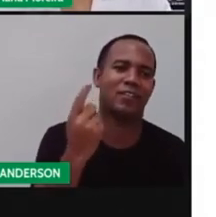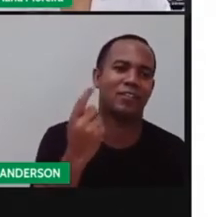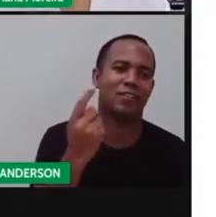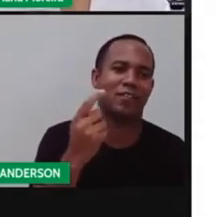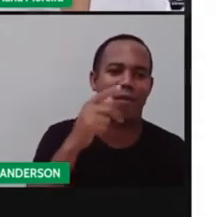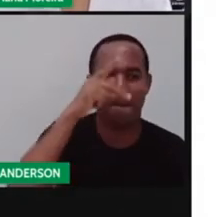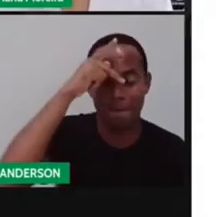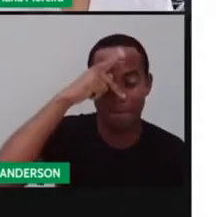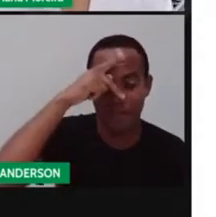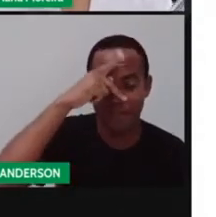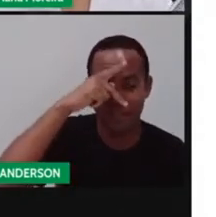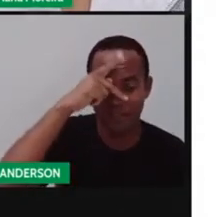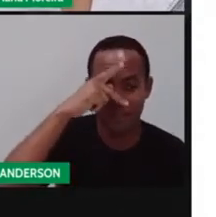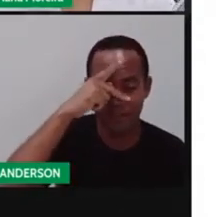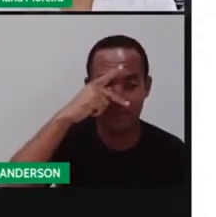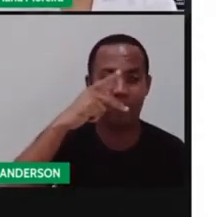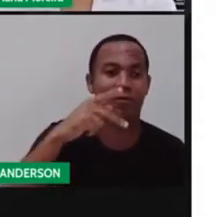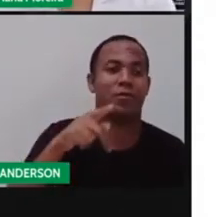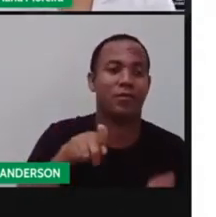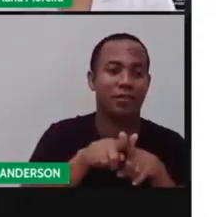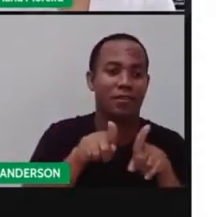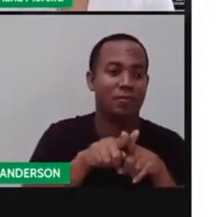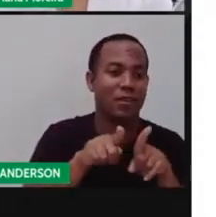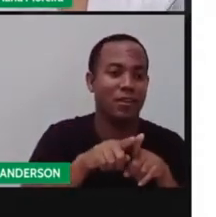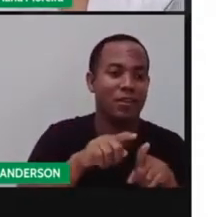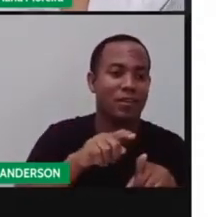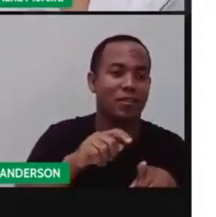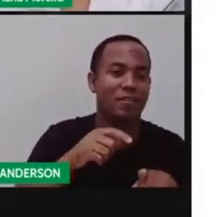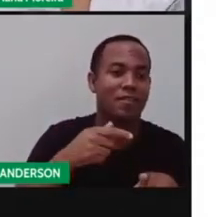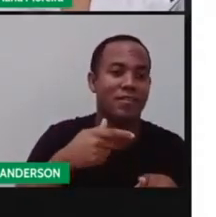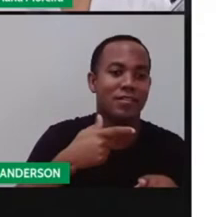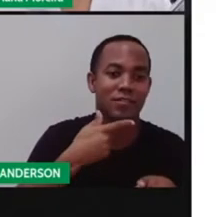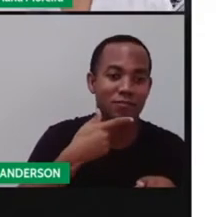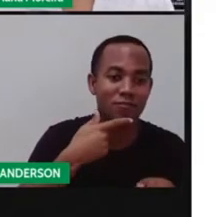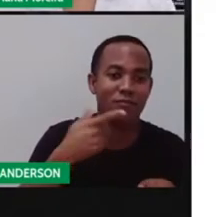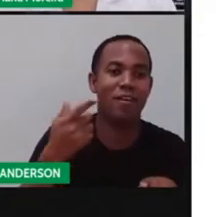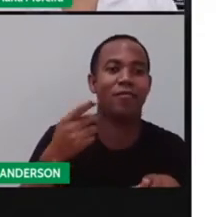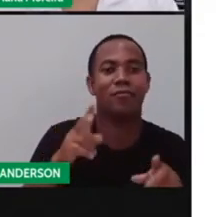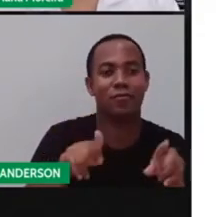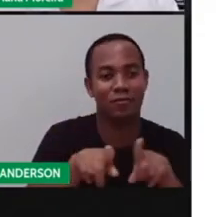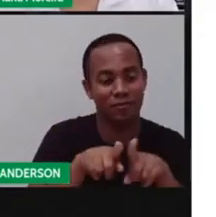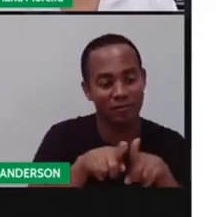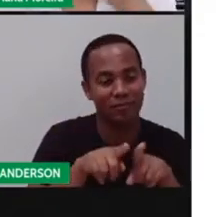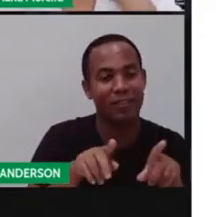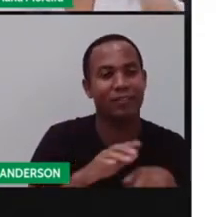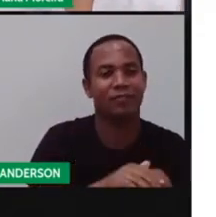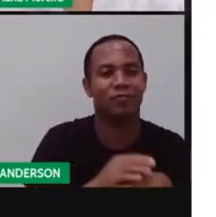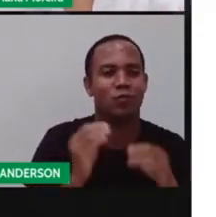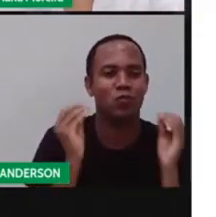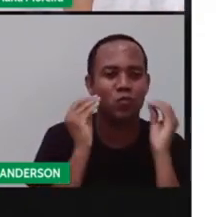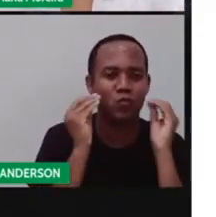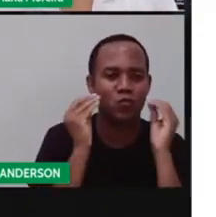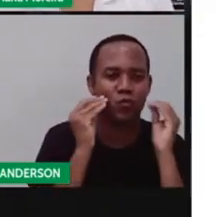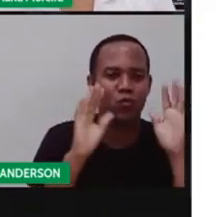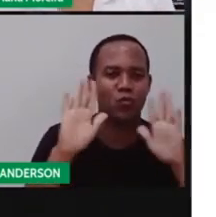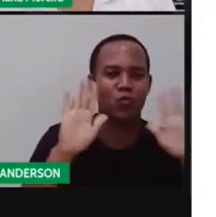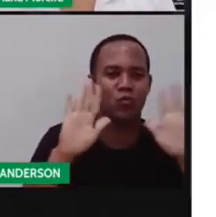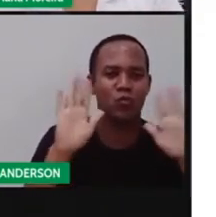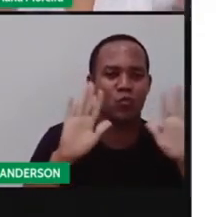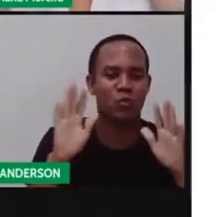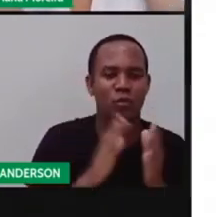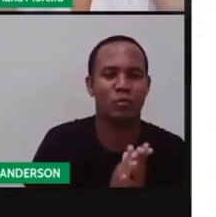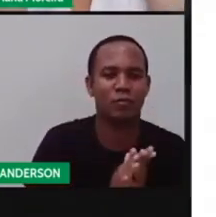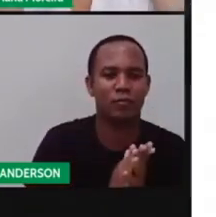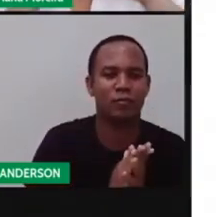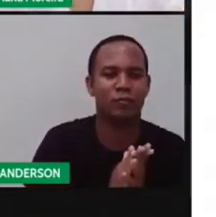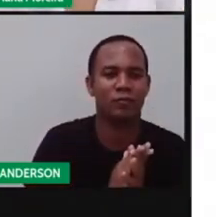Monteiro Lobato. Pra Paulo Vito, né? Da escola Crispiniano Ferreira da Silva. Beijo, Paulinho, né?